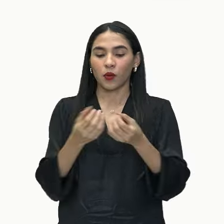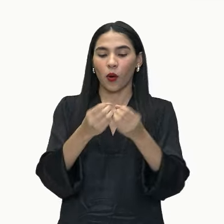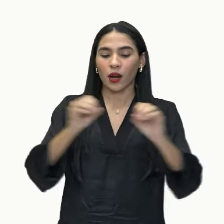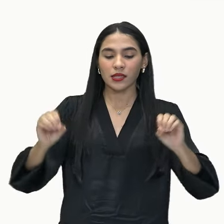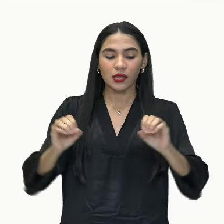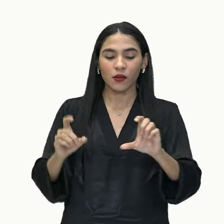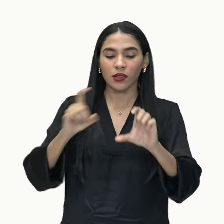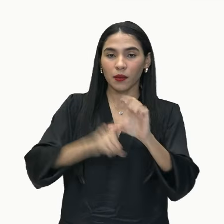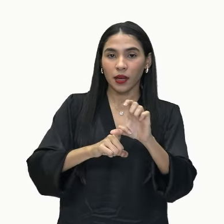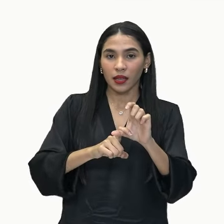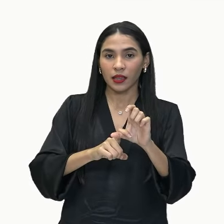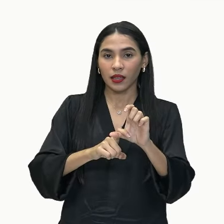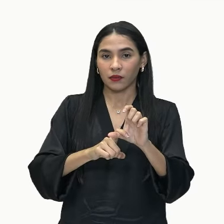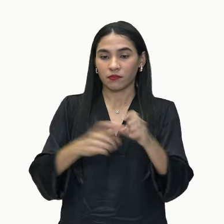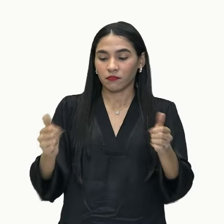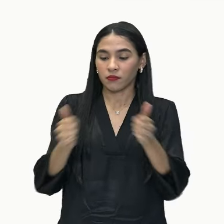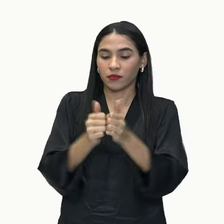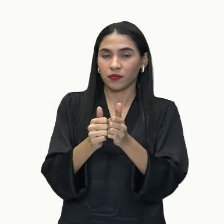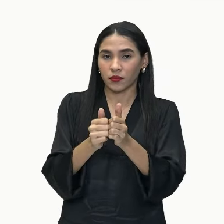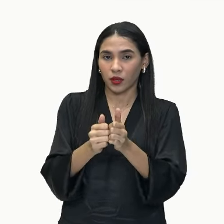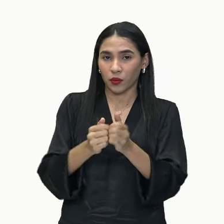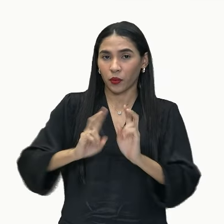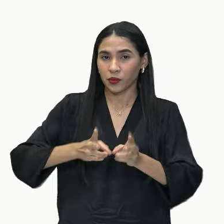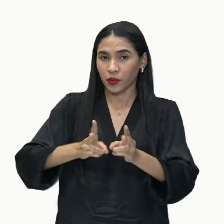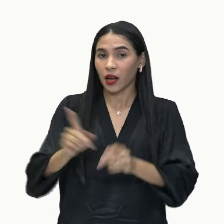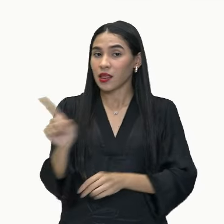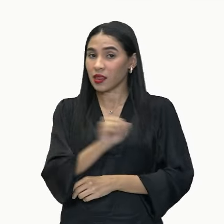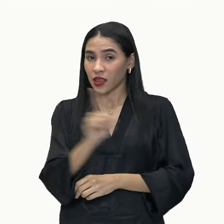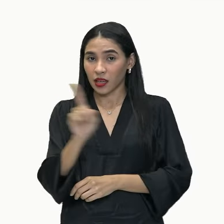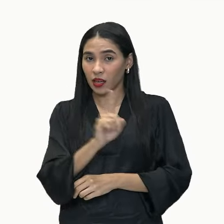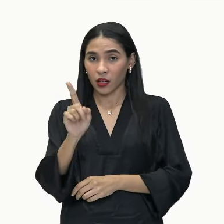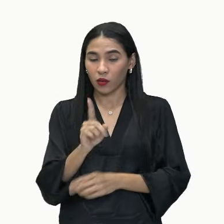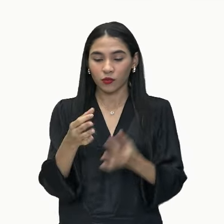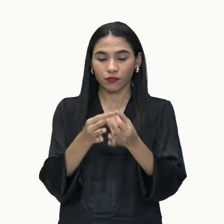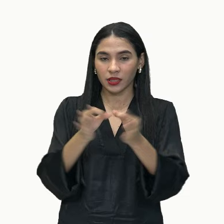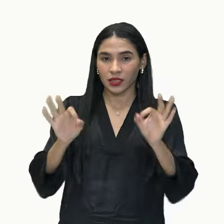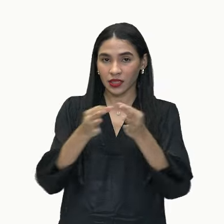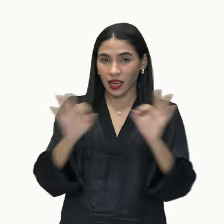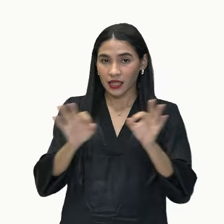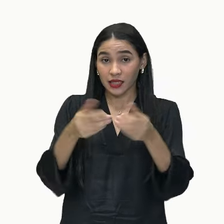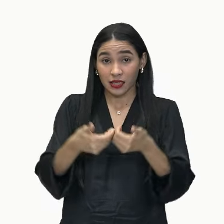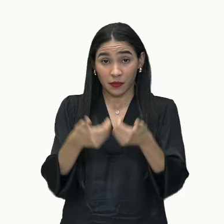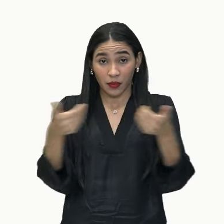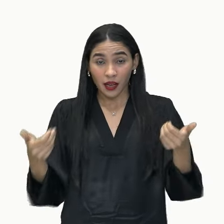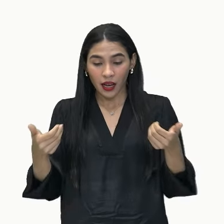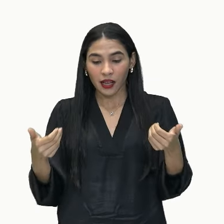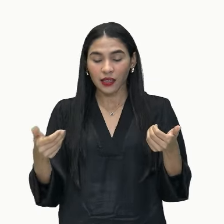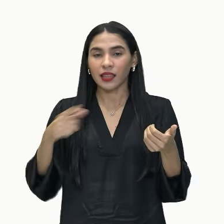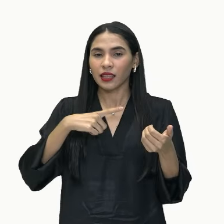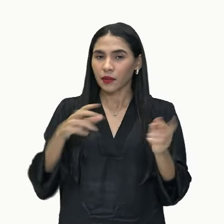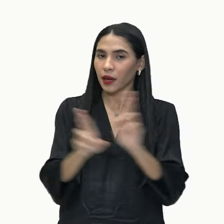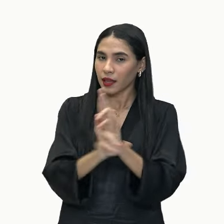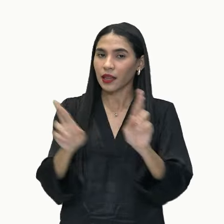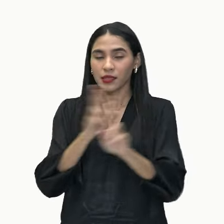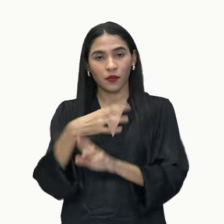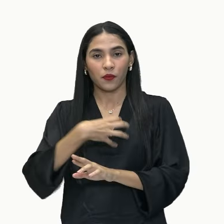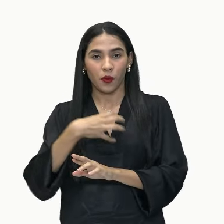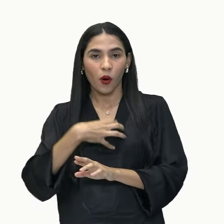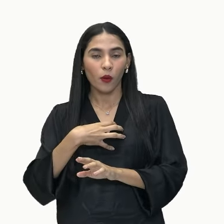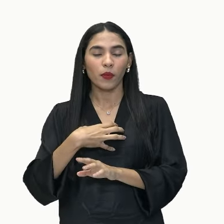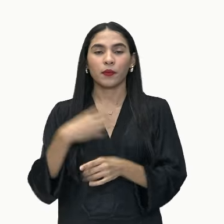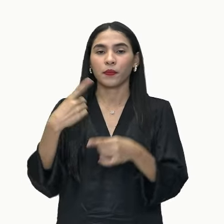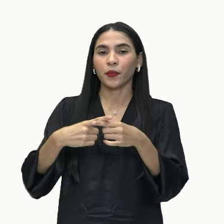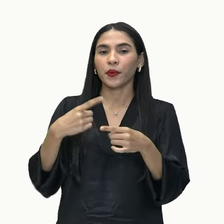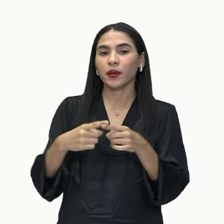da outra para existir. Uma não faz função sintática da outra. Elas têm ali uma relação de sentido, porque